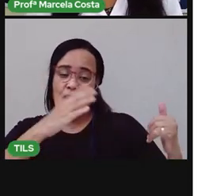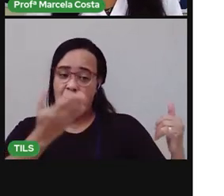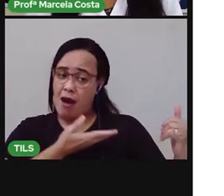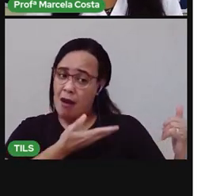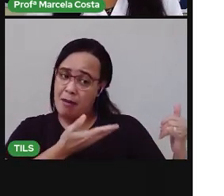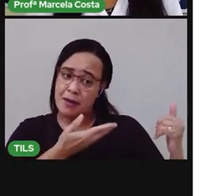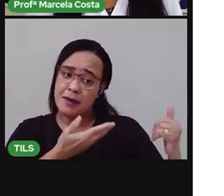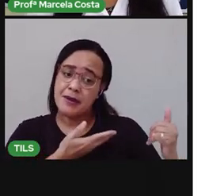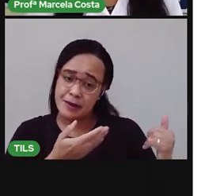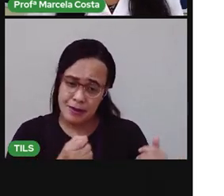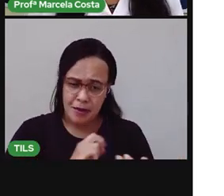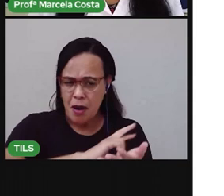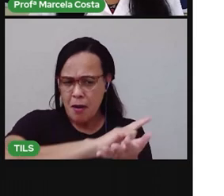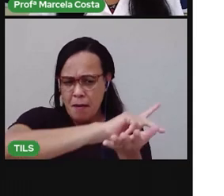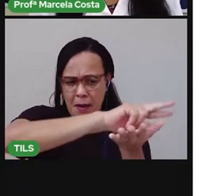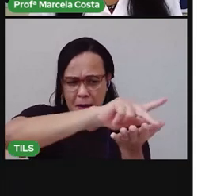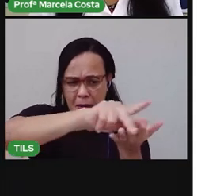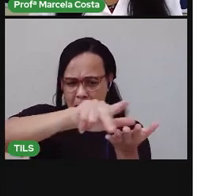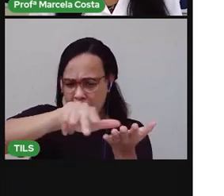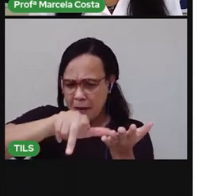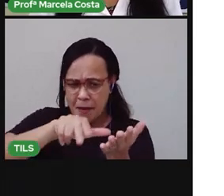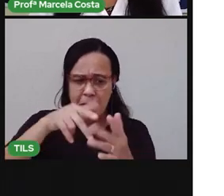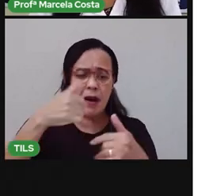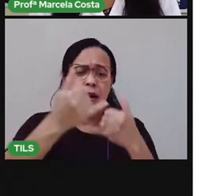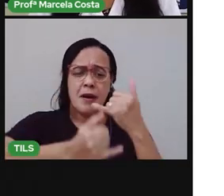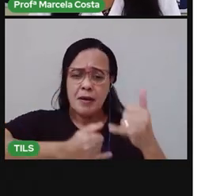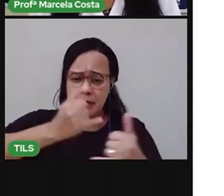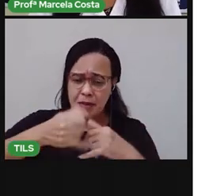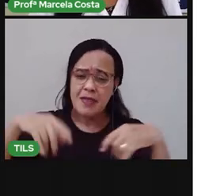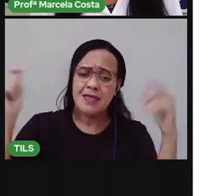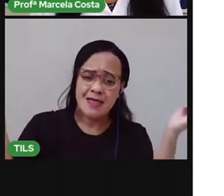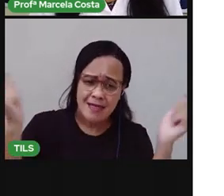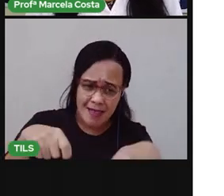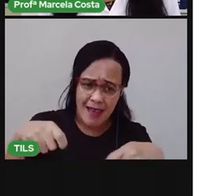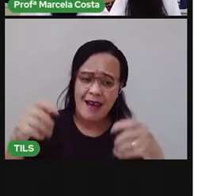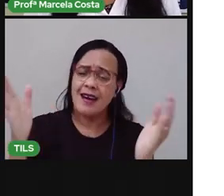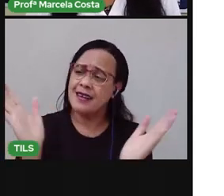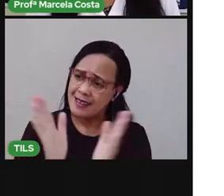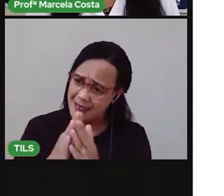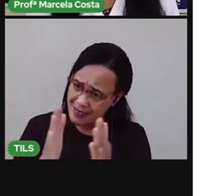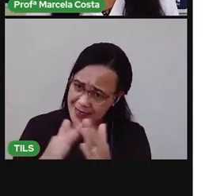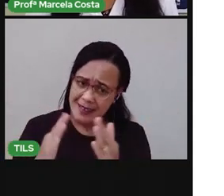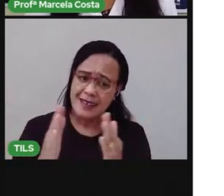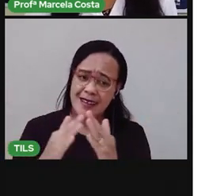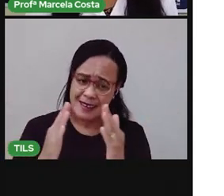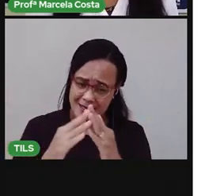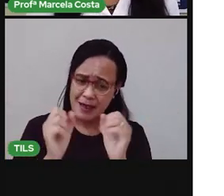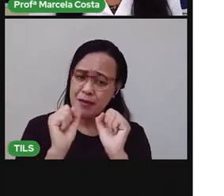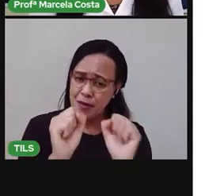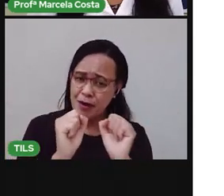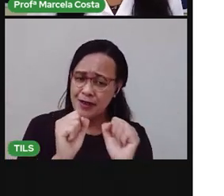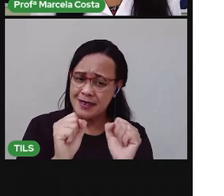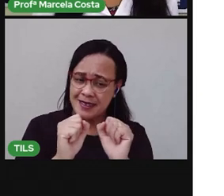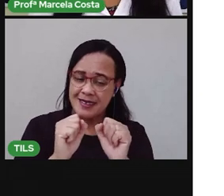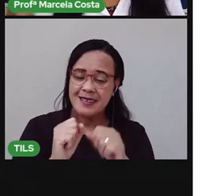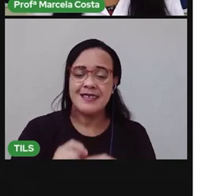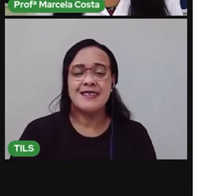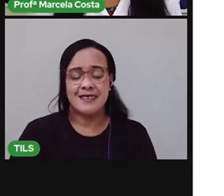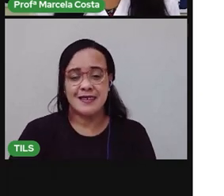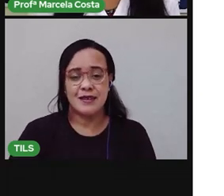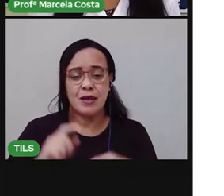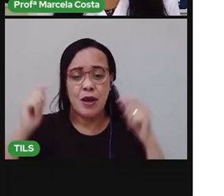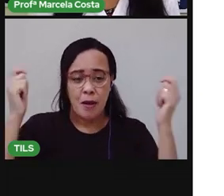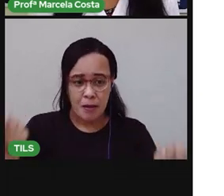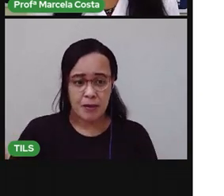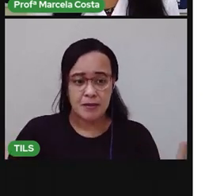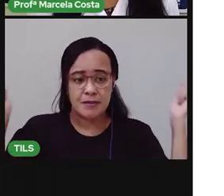Tem várias brincadeiras que você pode fazer em casa, como a amarelinha, como pular